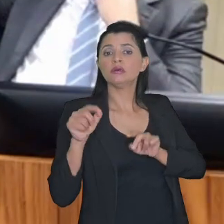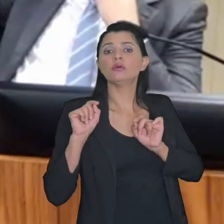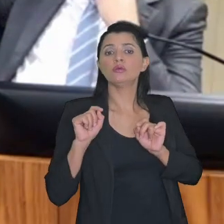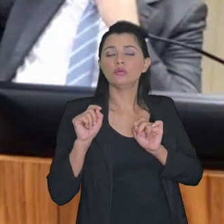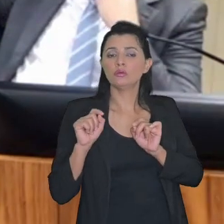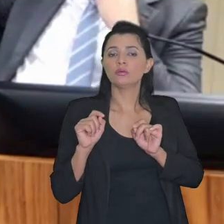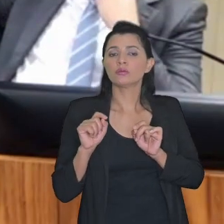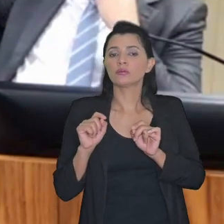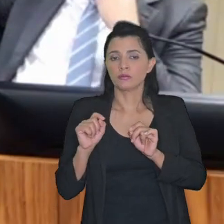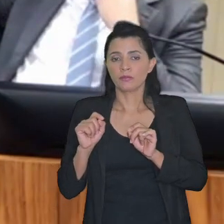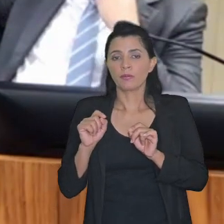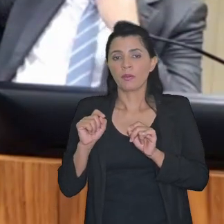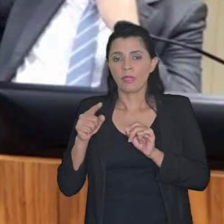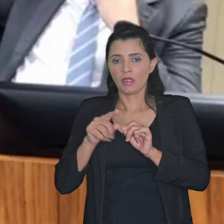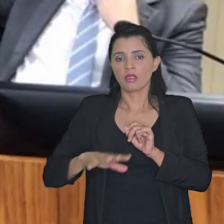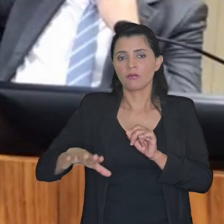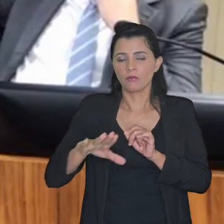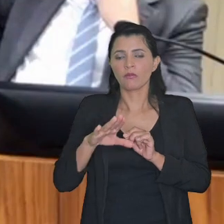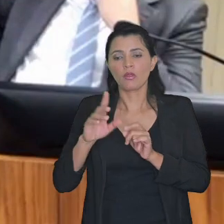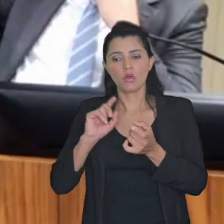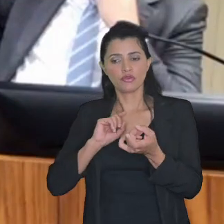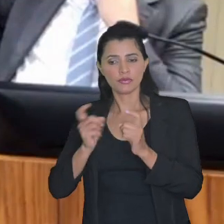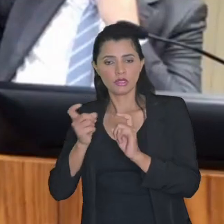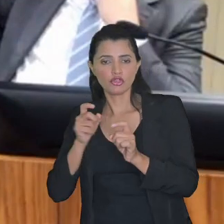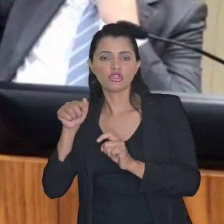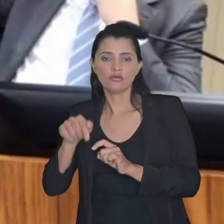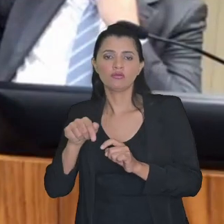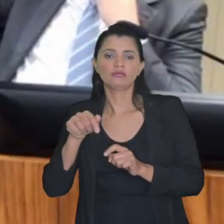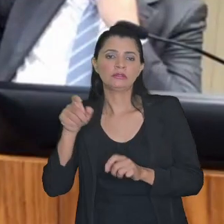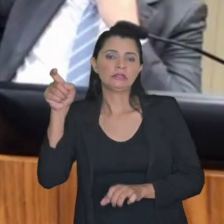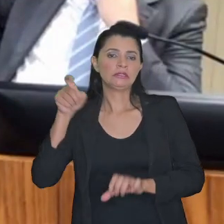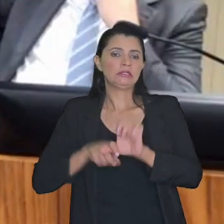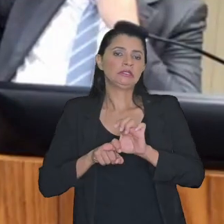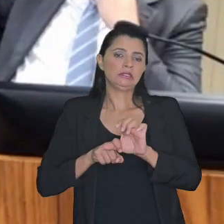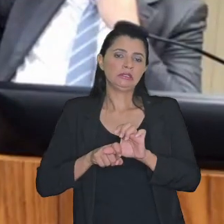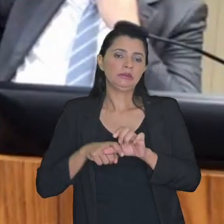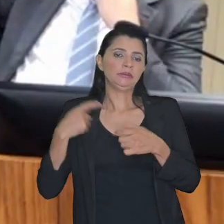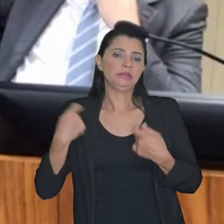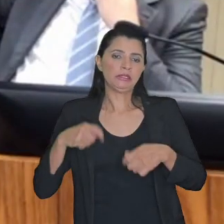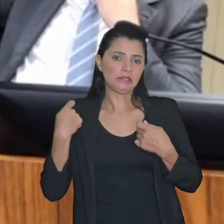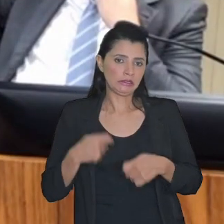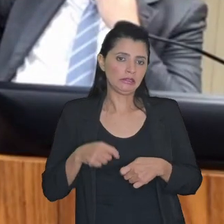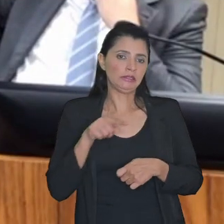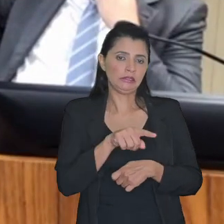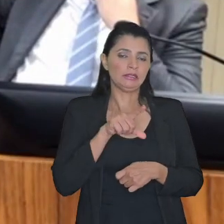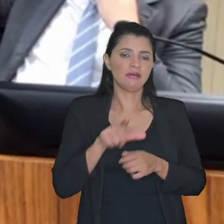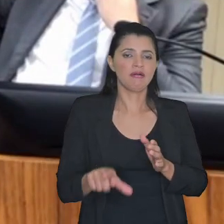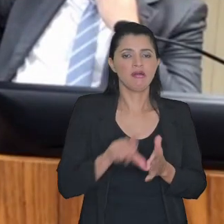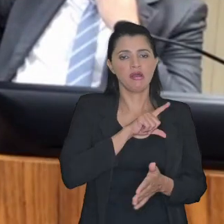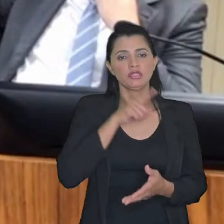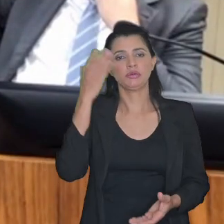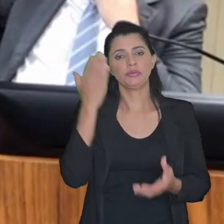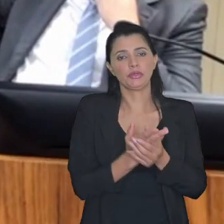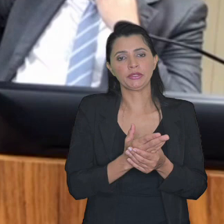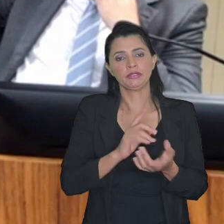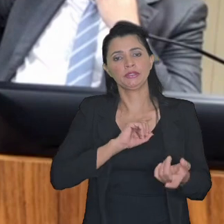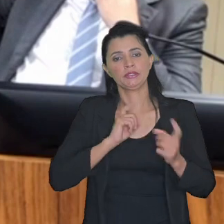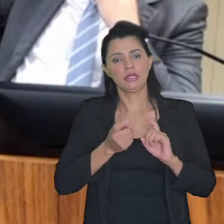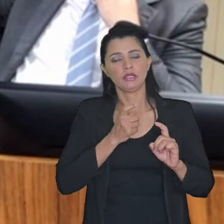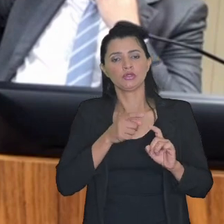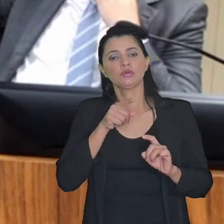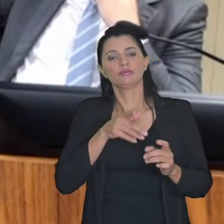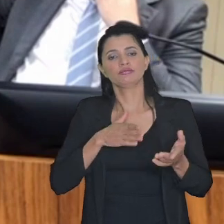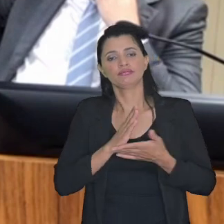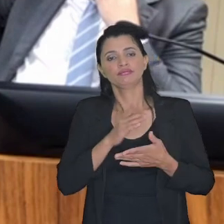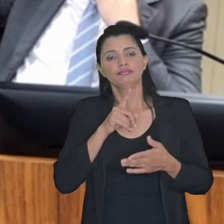no contencioso administrativo depende de processo administrativo deflagrado